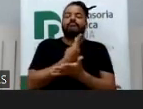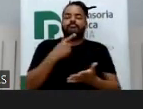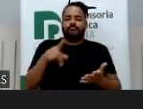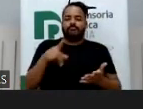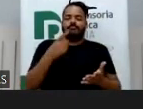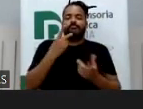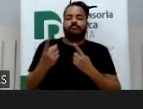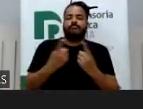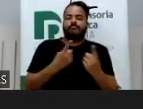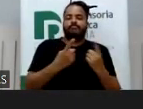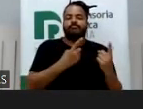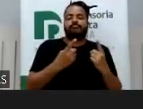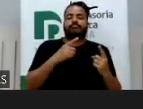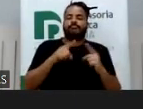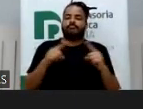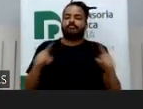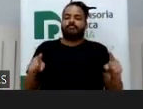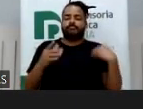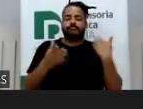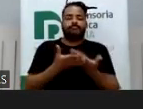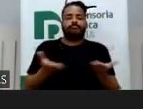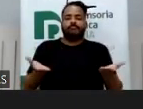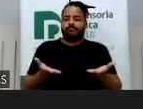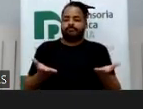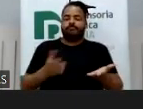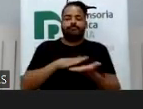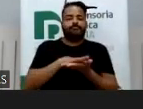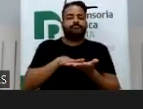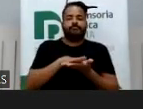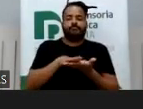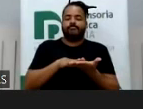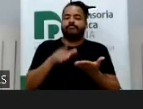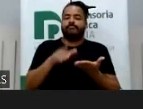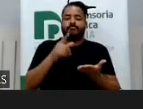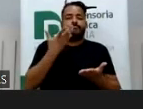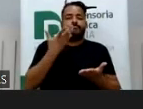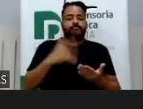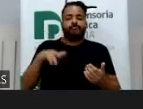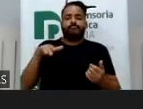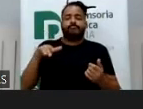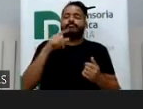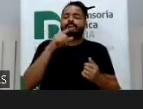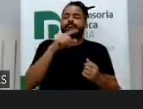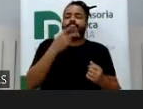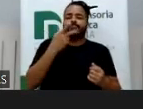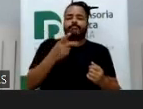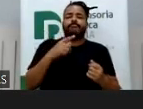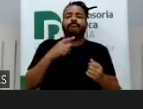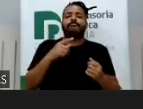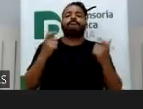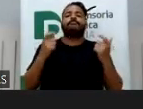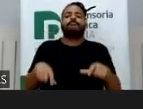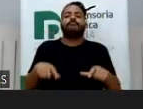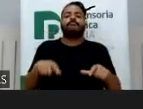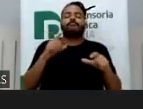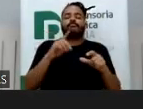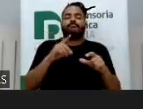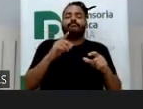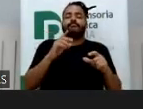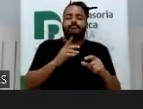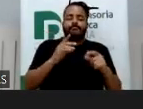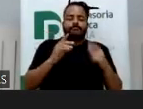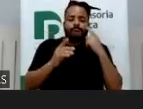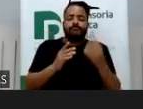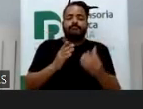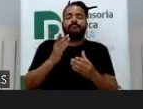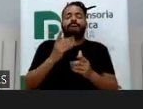que essa mesmo eu levei e até agora não adiantou nada, a criança não está indo, tem decisão mandando alternar residência toda semana, eu já pedi aplicação de